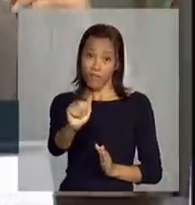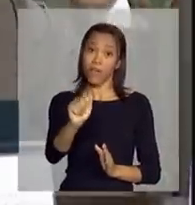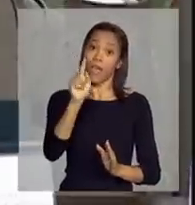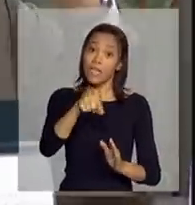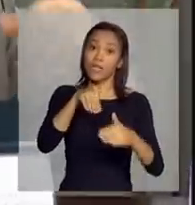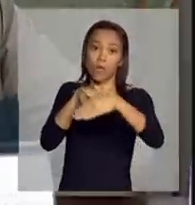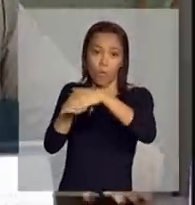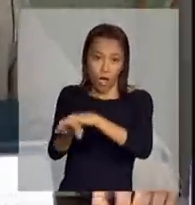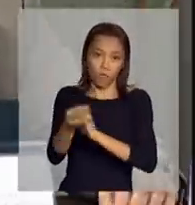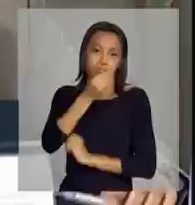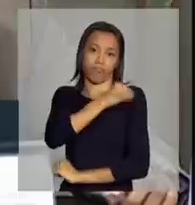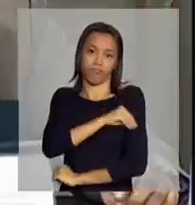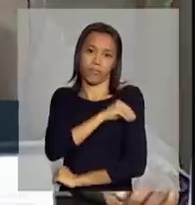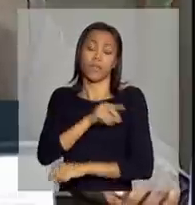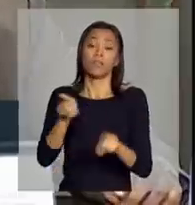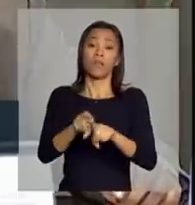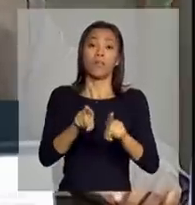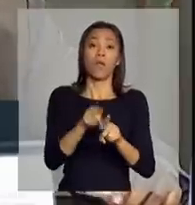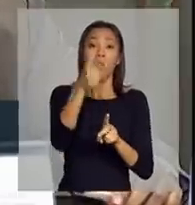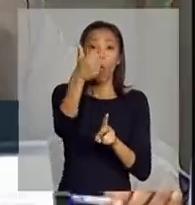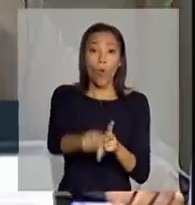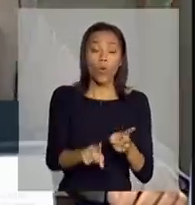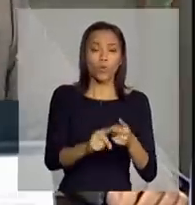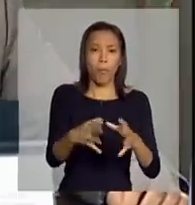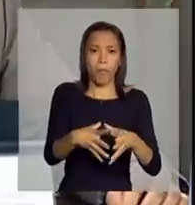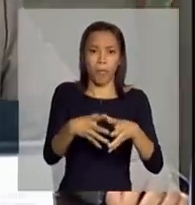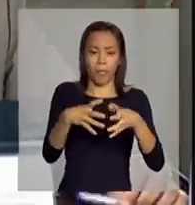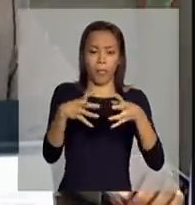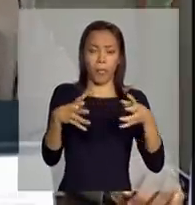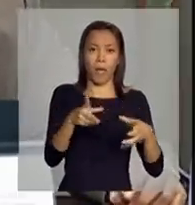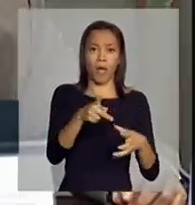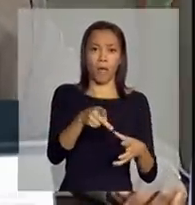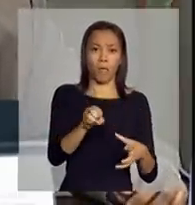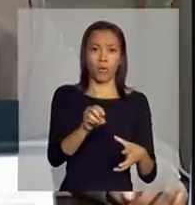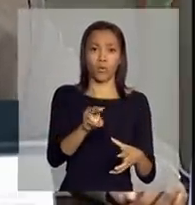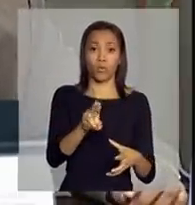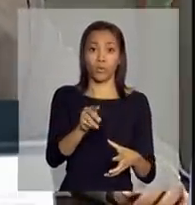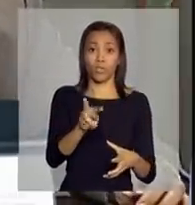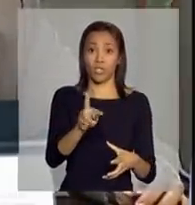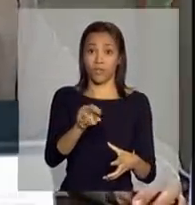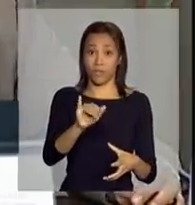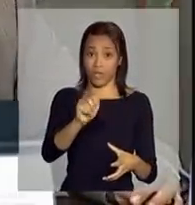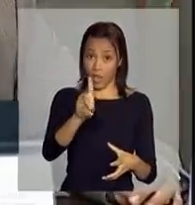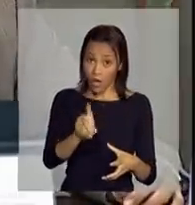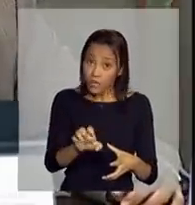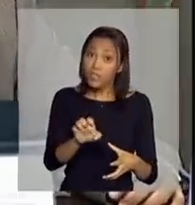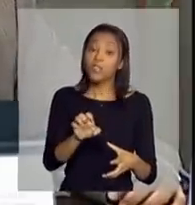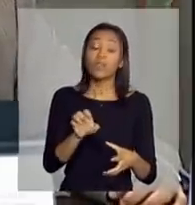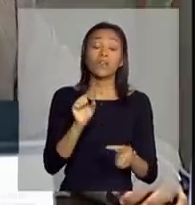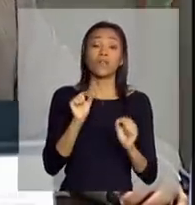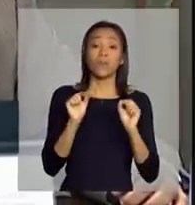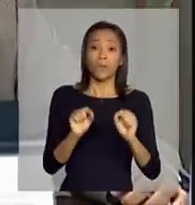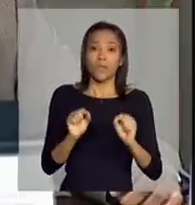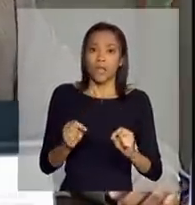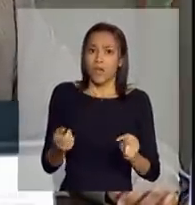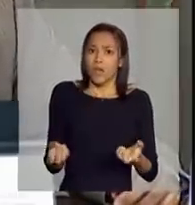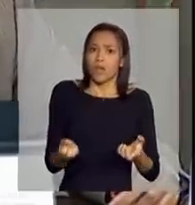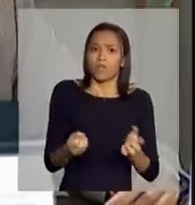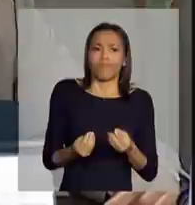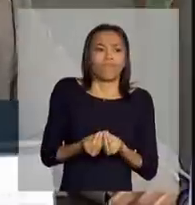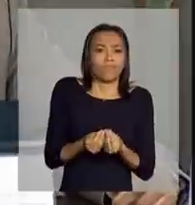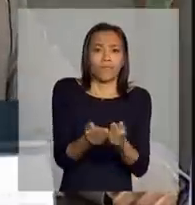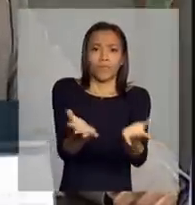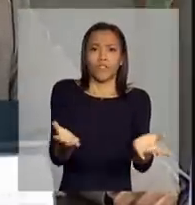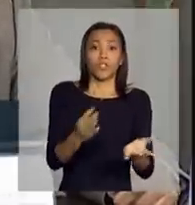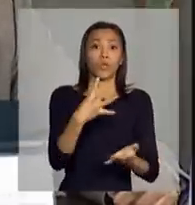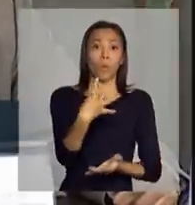o aumento da produtividade se deu realmente ao programa de renovação colocado à disposição dos produtores de